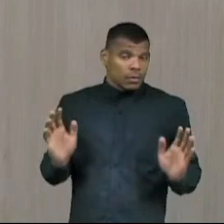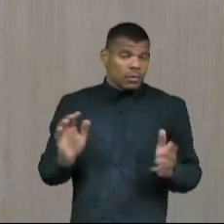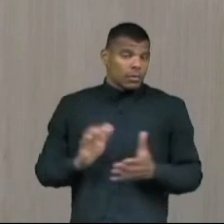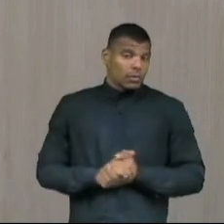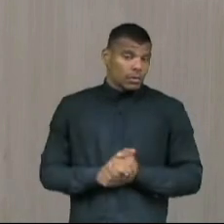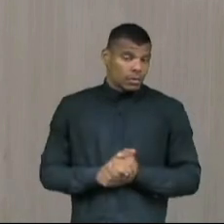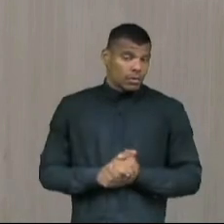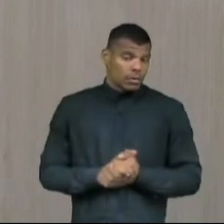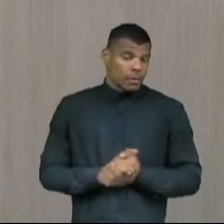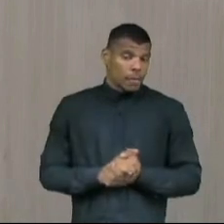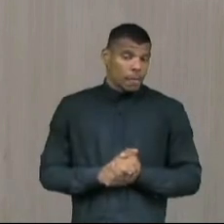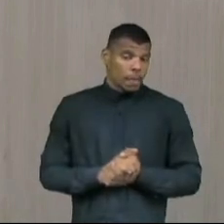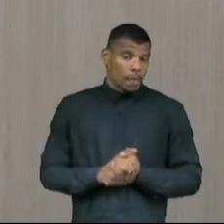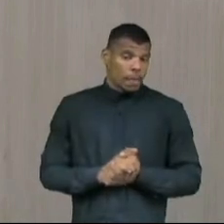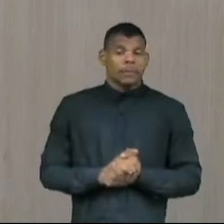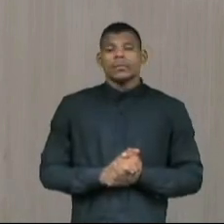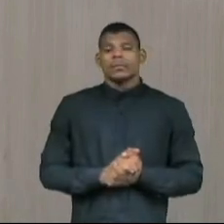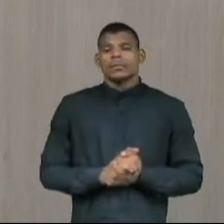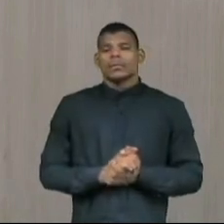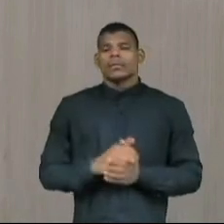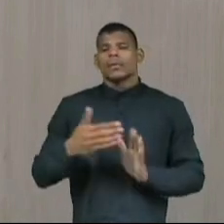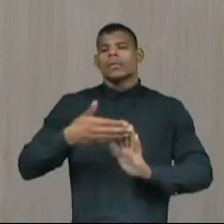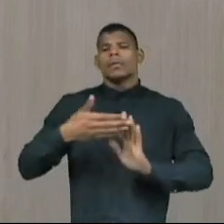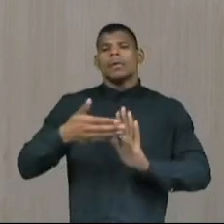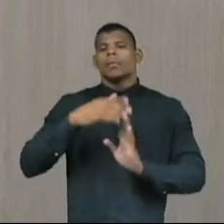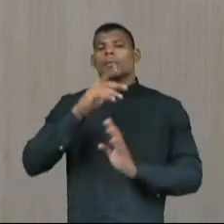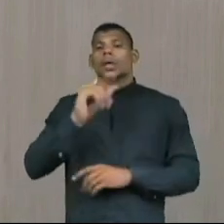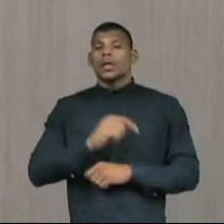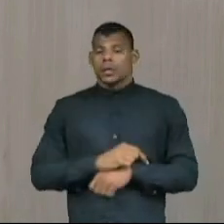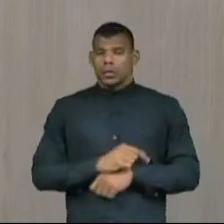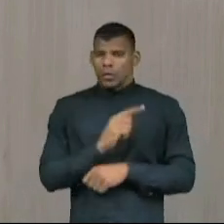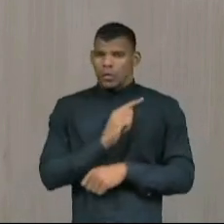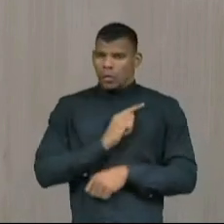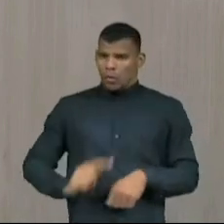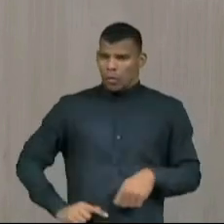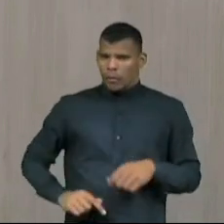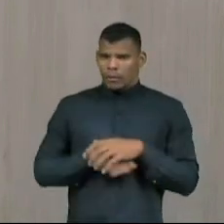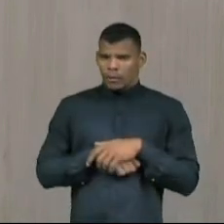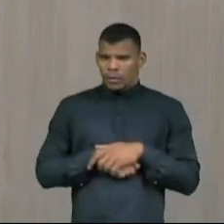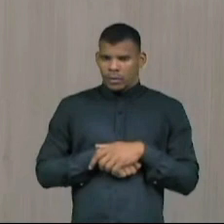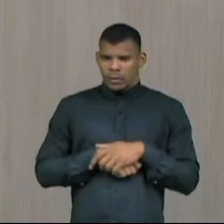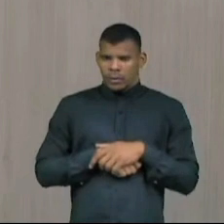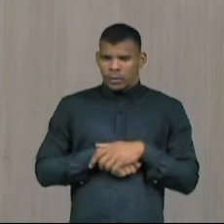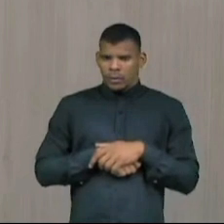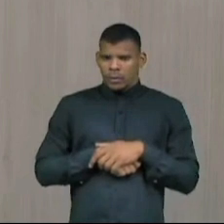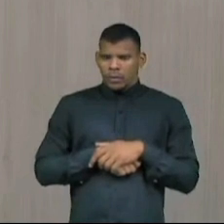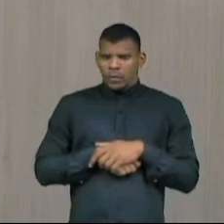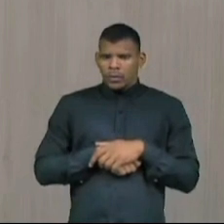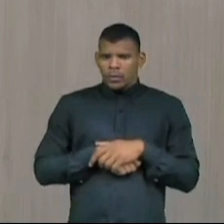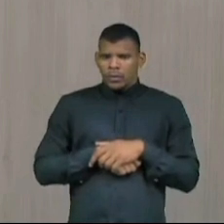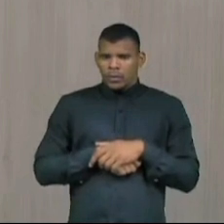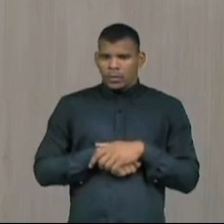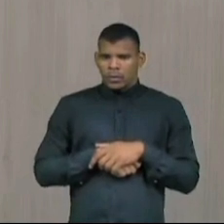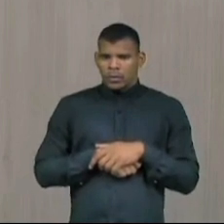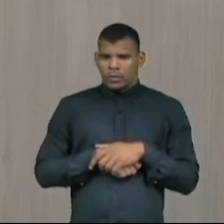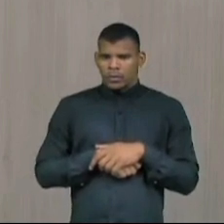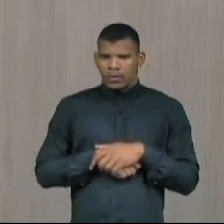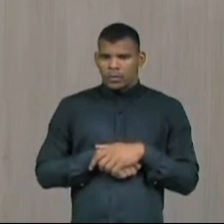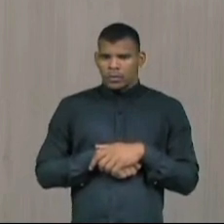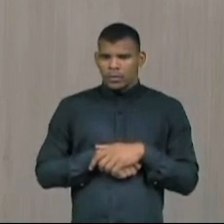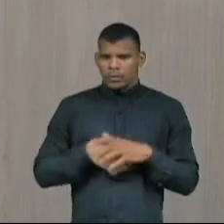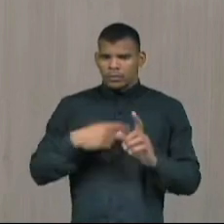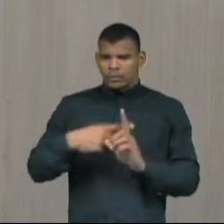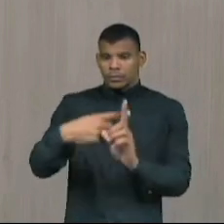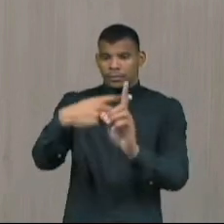disputa, faço uma proposta para o governo do estado que emite aquilo que é positivo